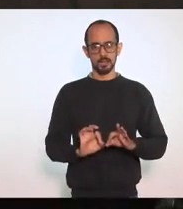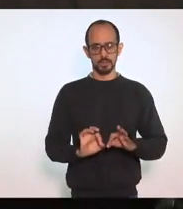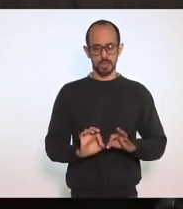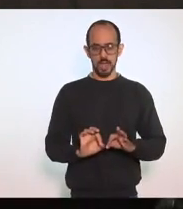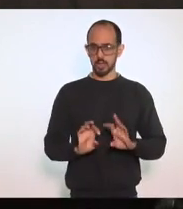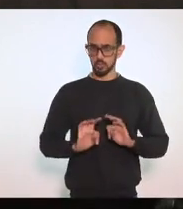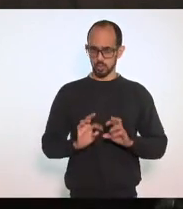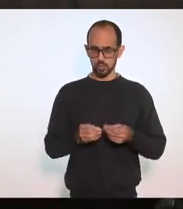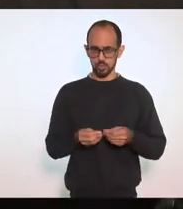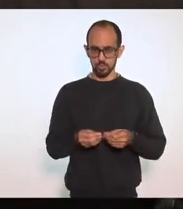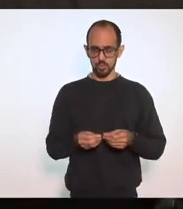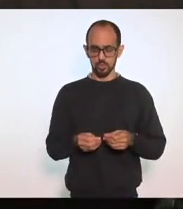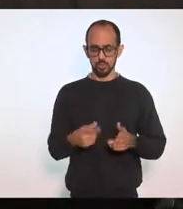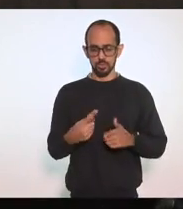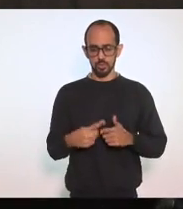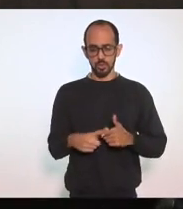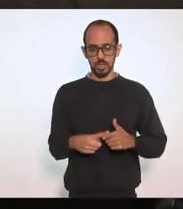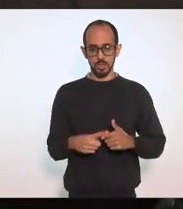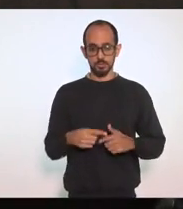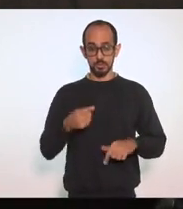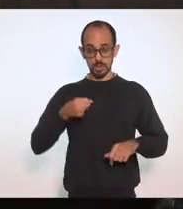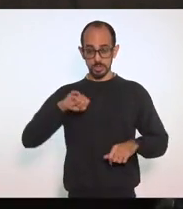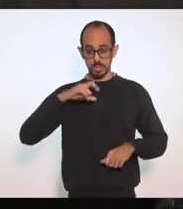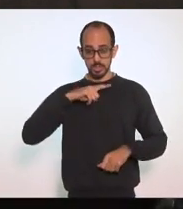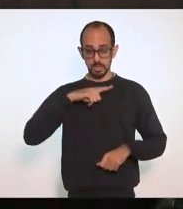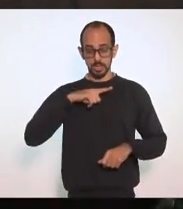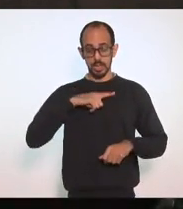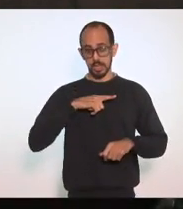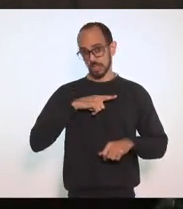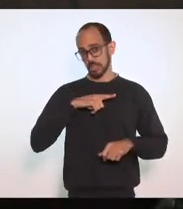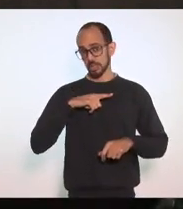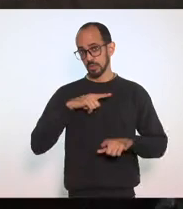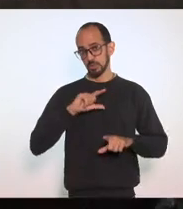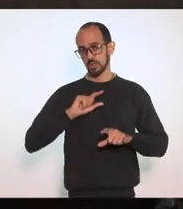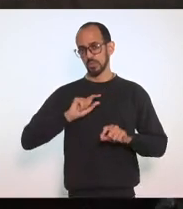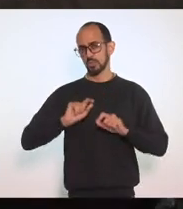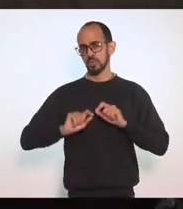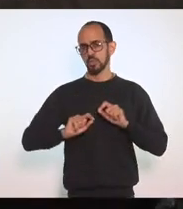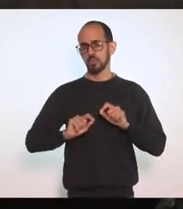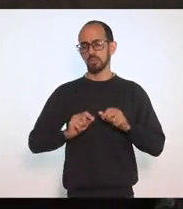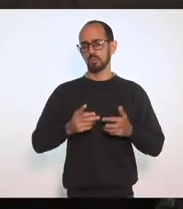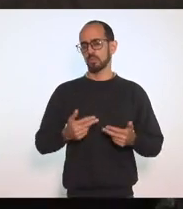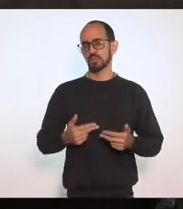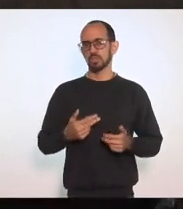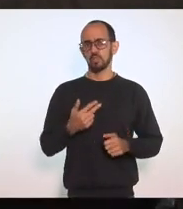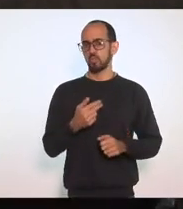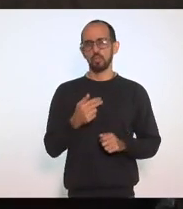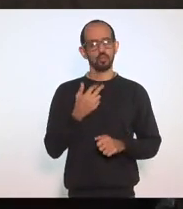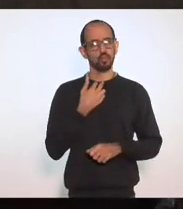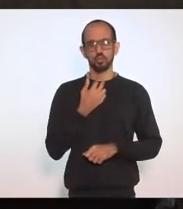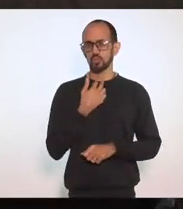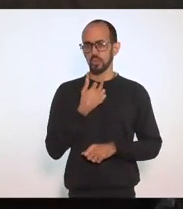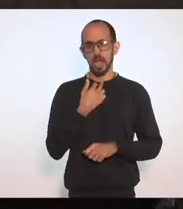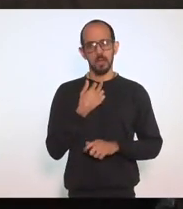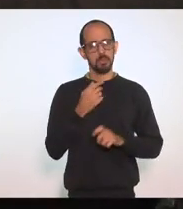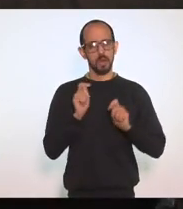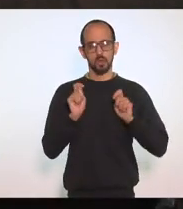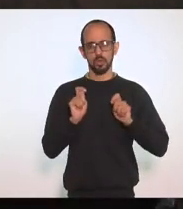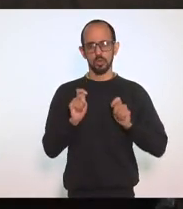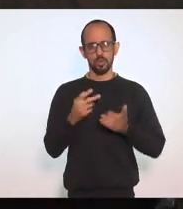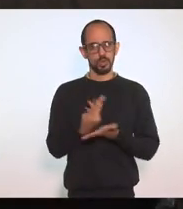Porque Se tem uma coisa Que Não podia Estar acontecendo Além da própria Pandemia